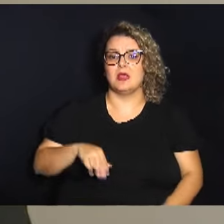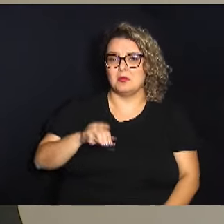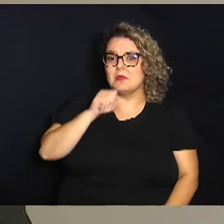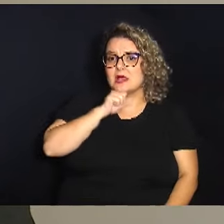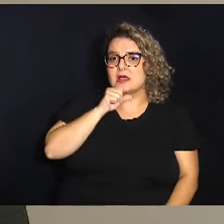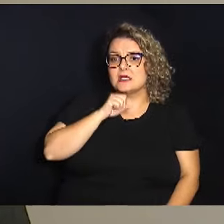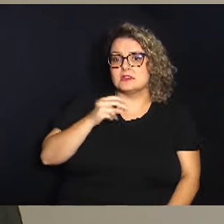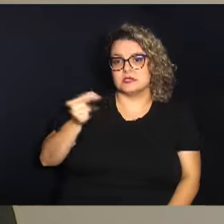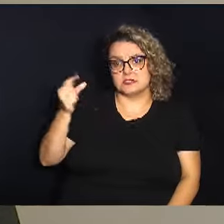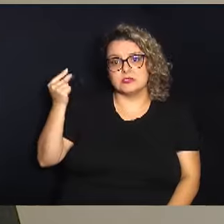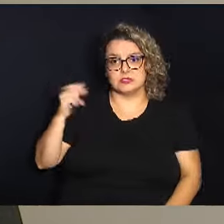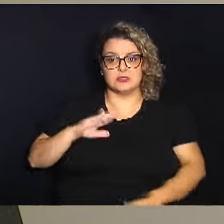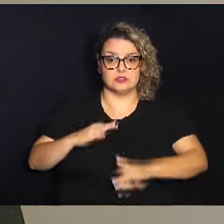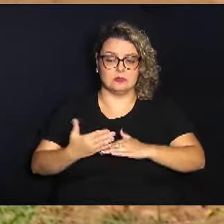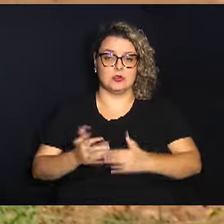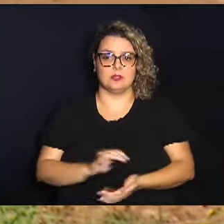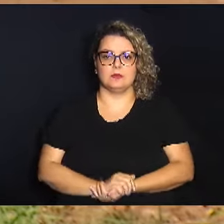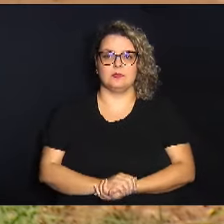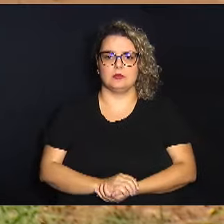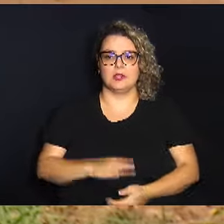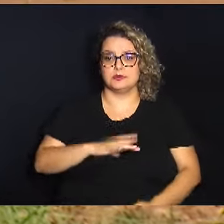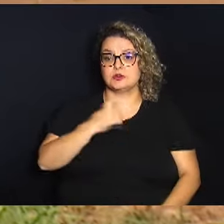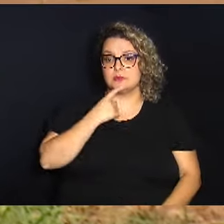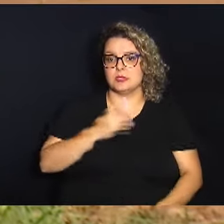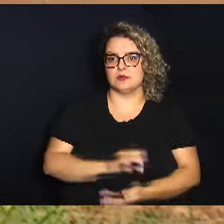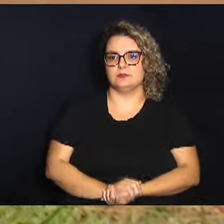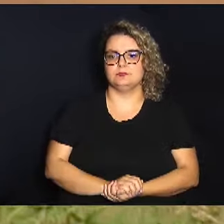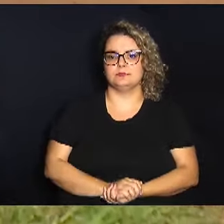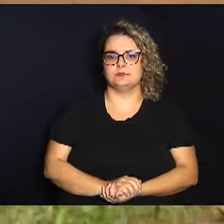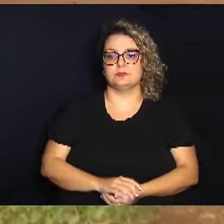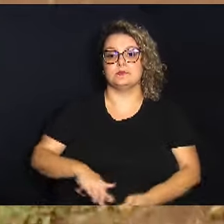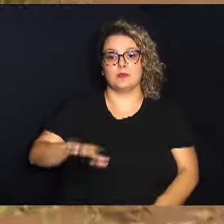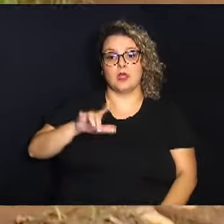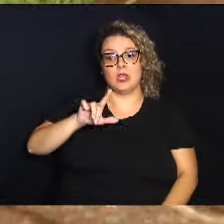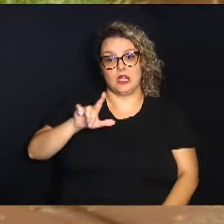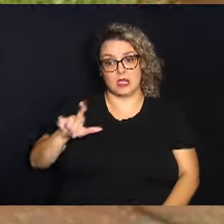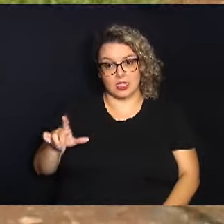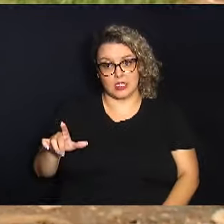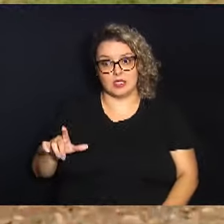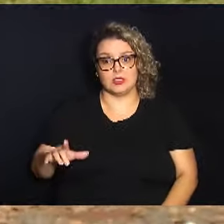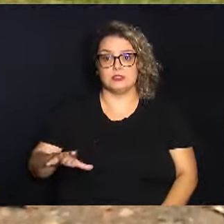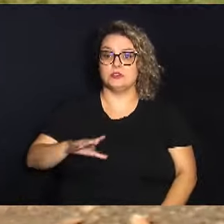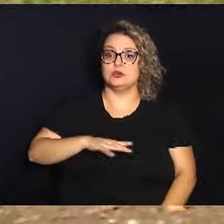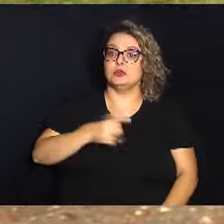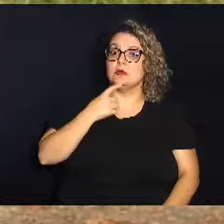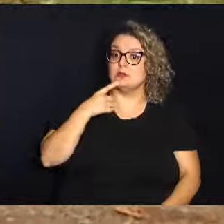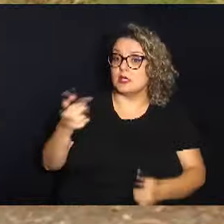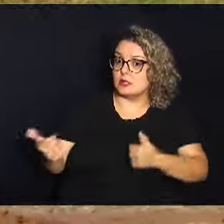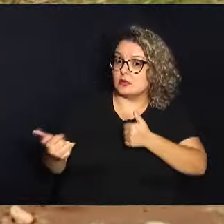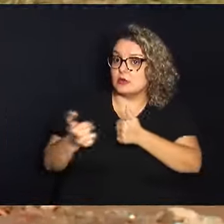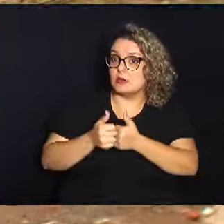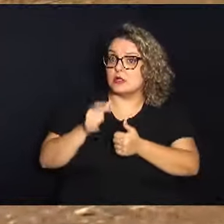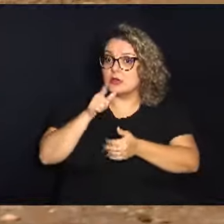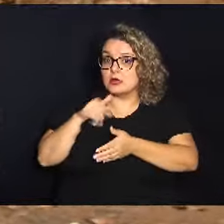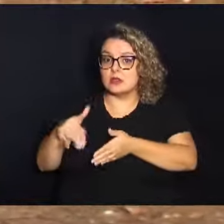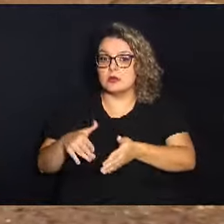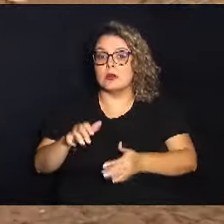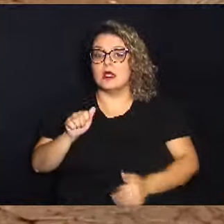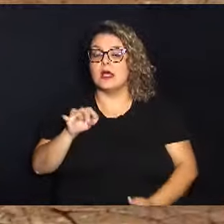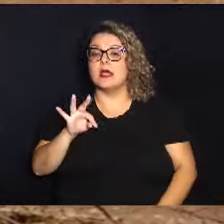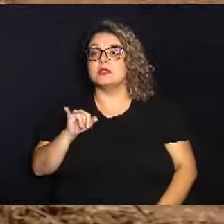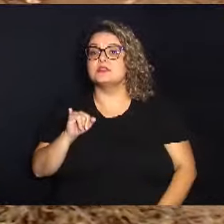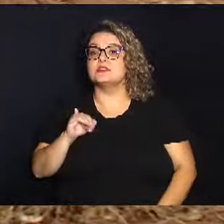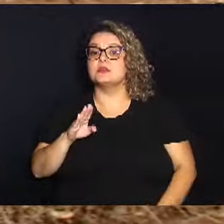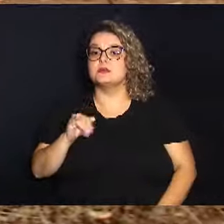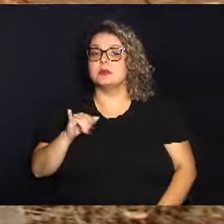antigas de Campinas O Recanto dos Dourados fica na zona leste de Campinas, bem pertinho do rio